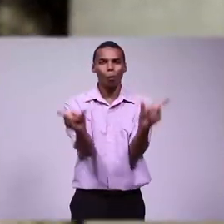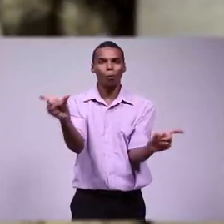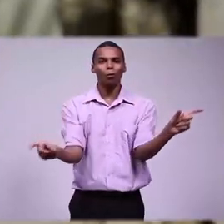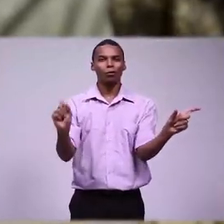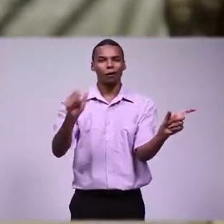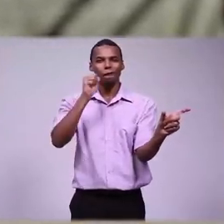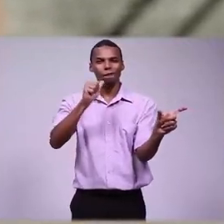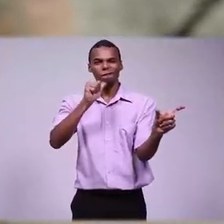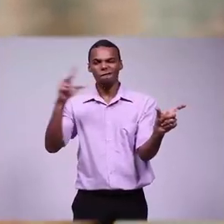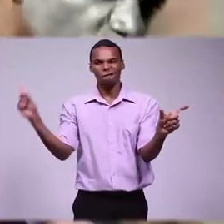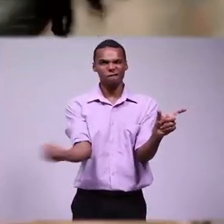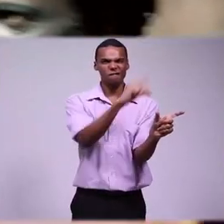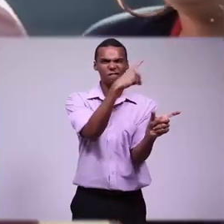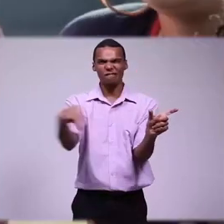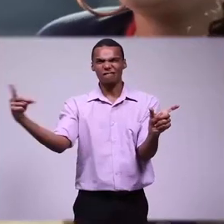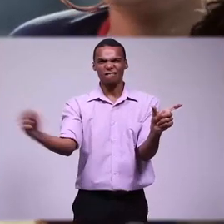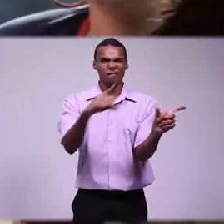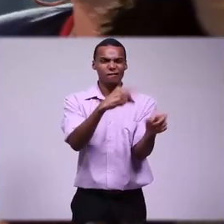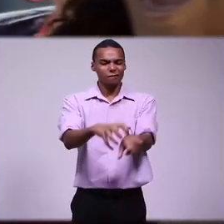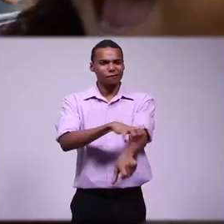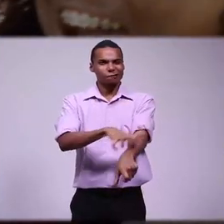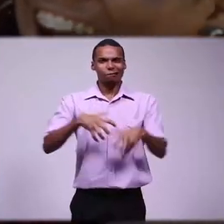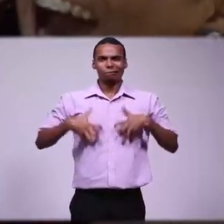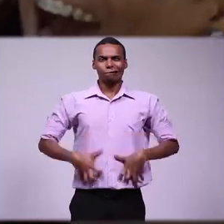elas deram neles uma surra de cansanção.